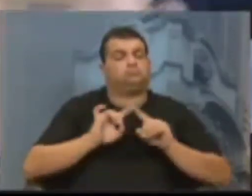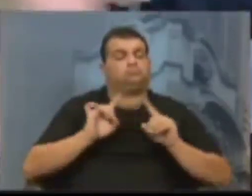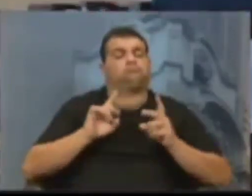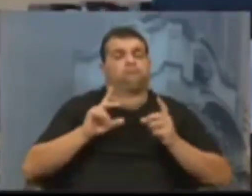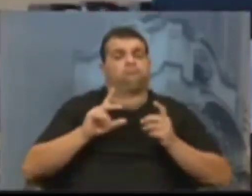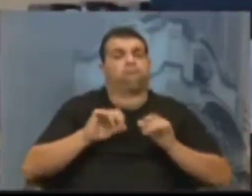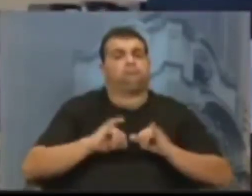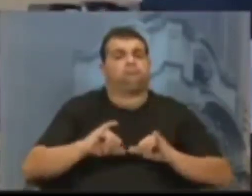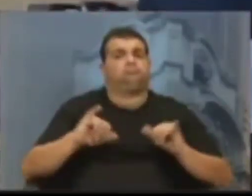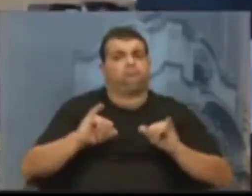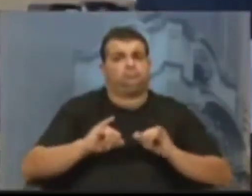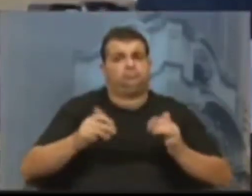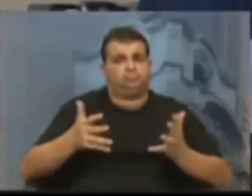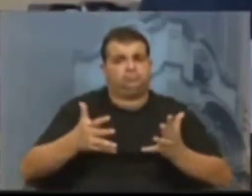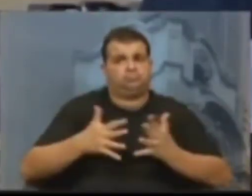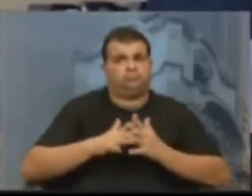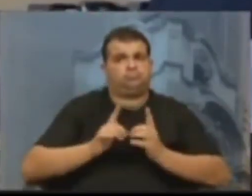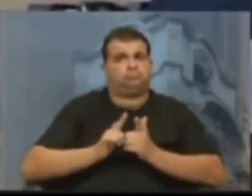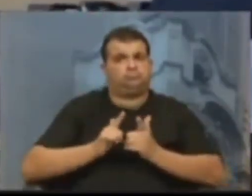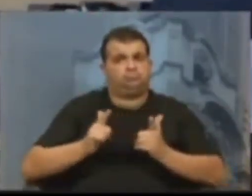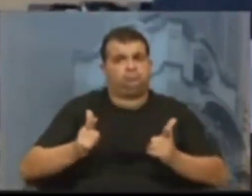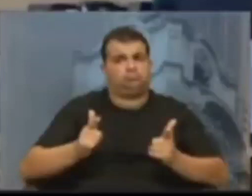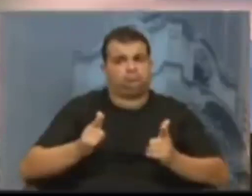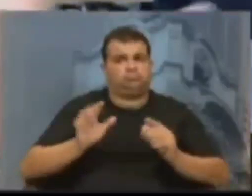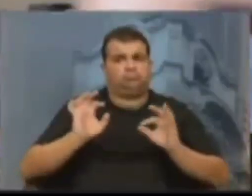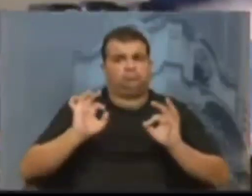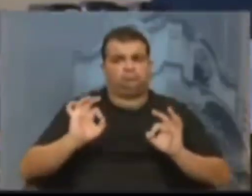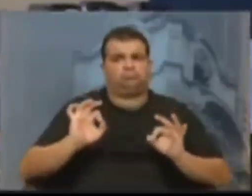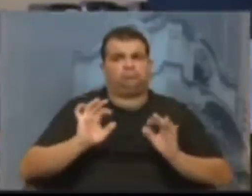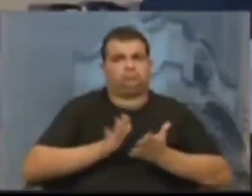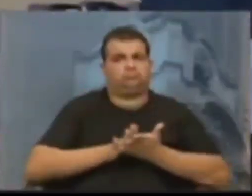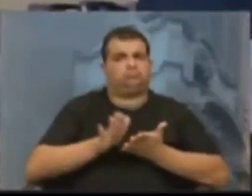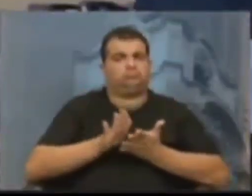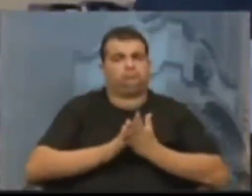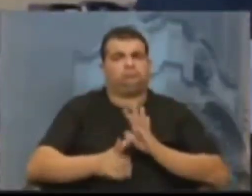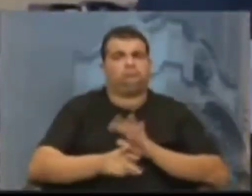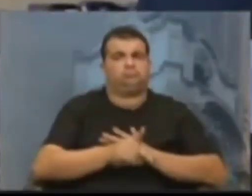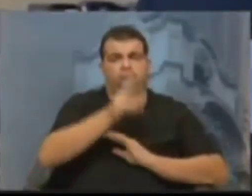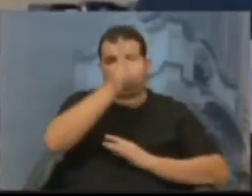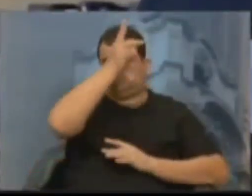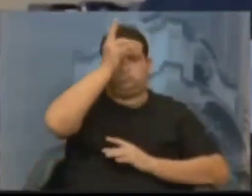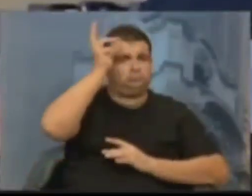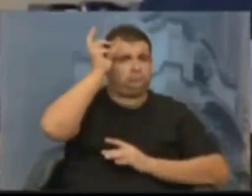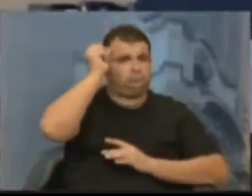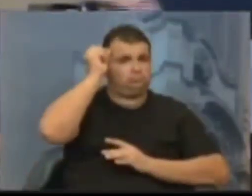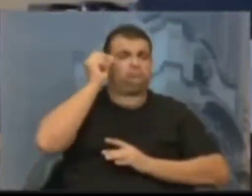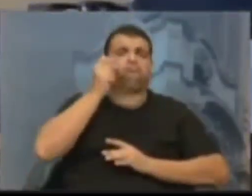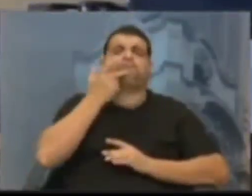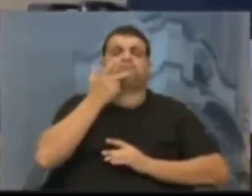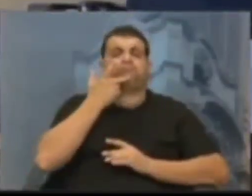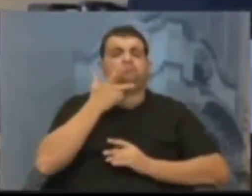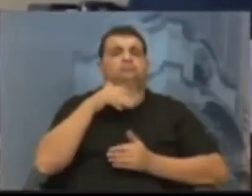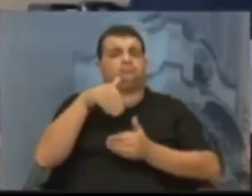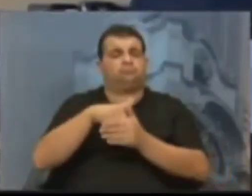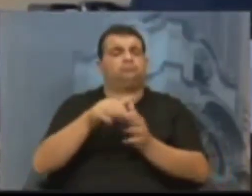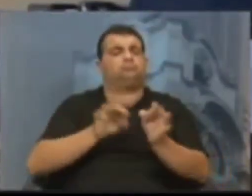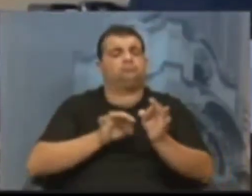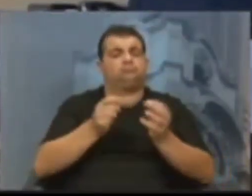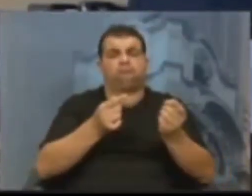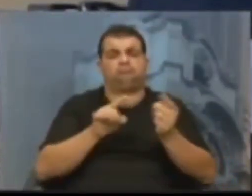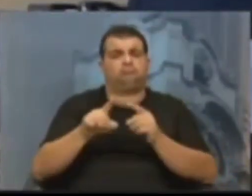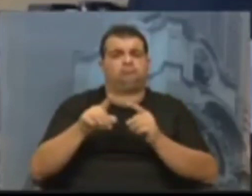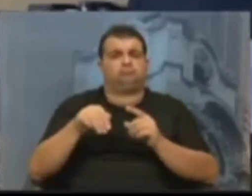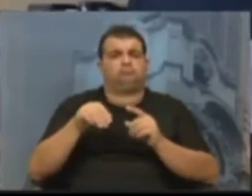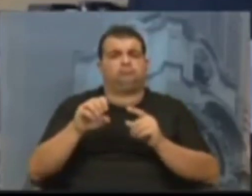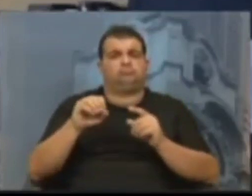essa matéria hoje para os jornais, com certeza foi enviado pela própria Prefeitura, dizendo que seria votado um projeto contra o monopólio da